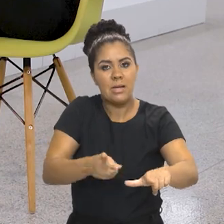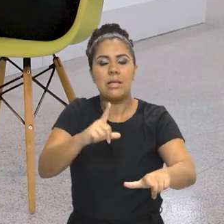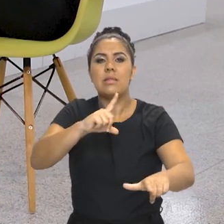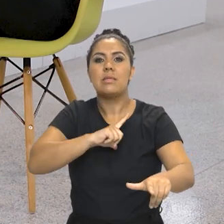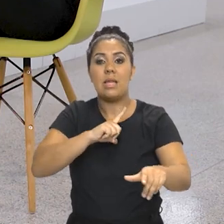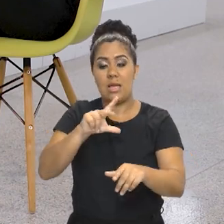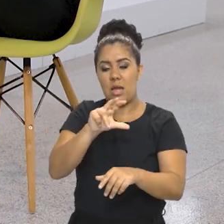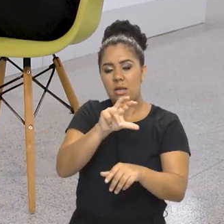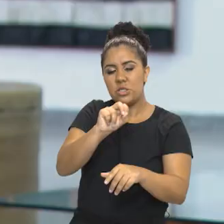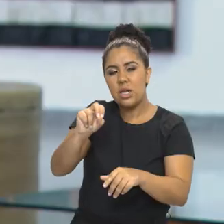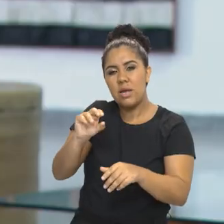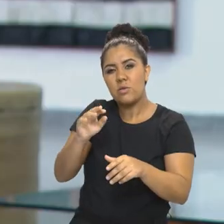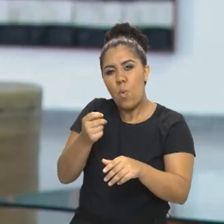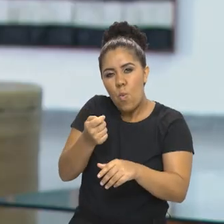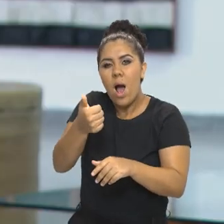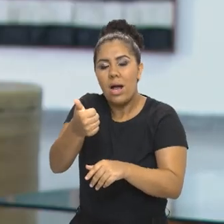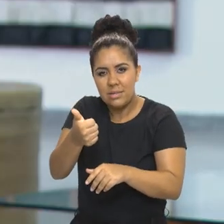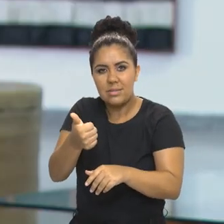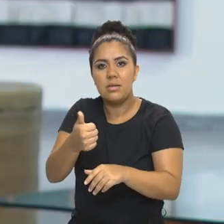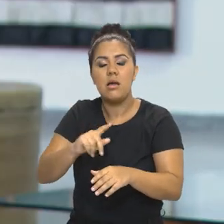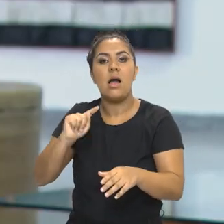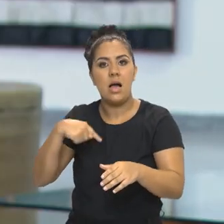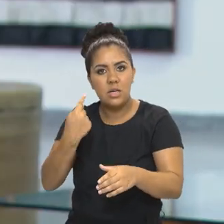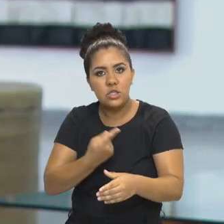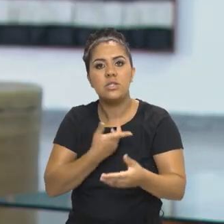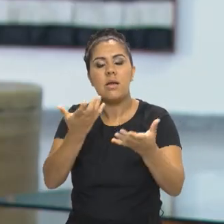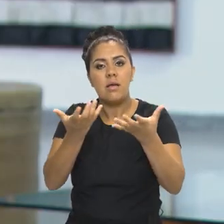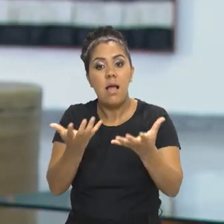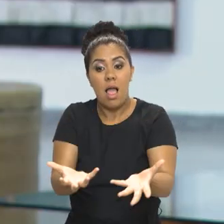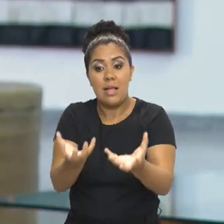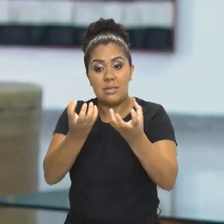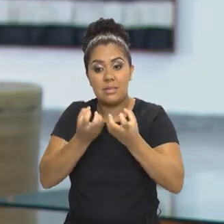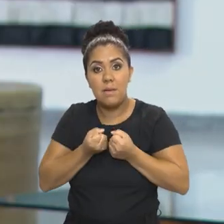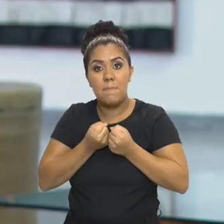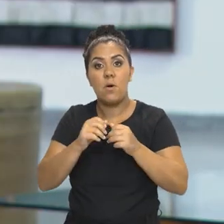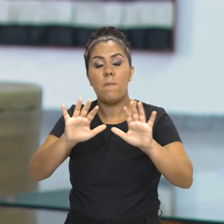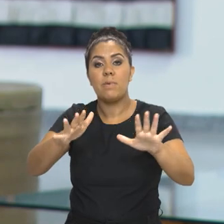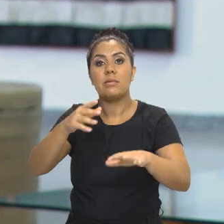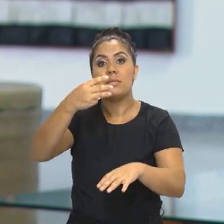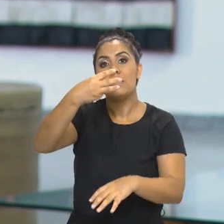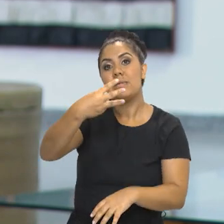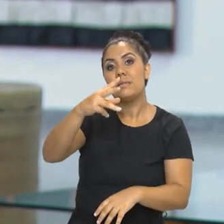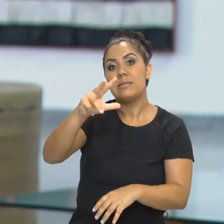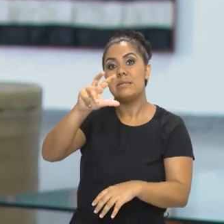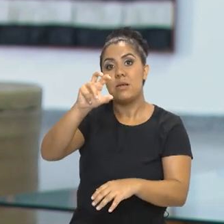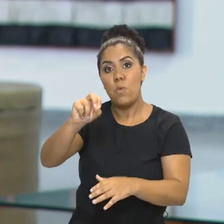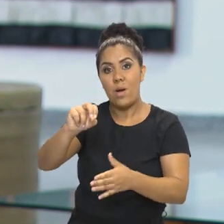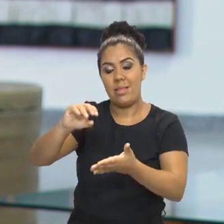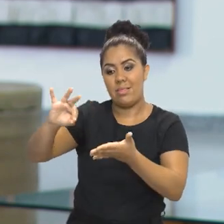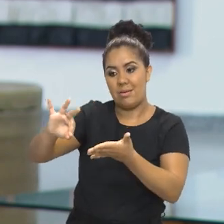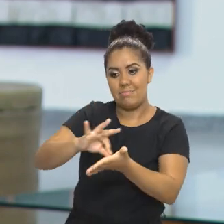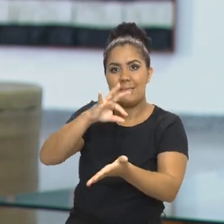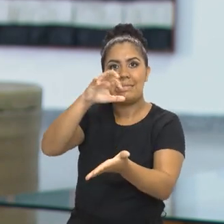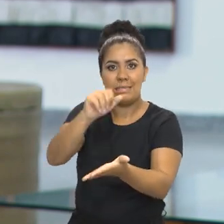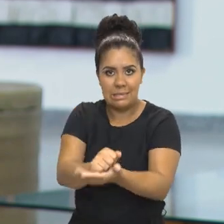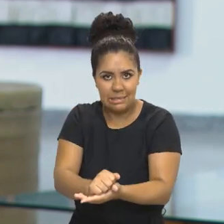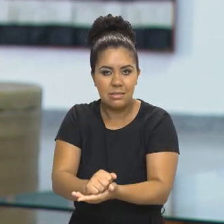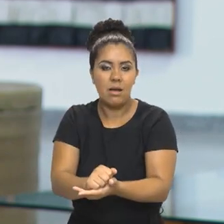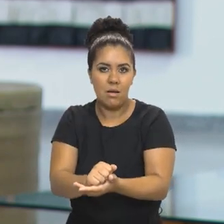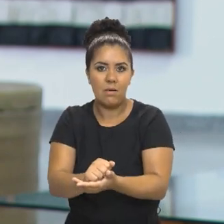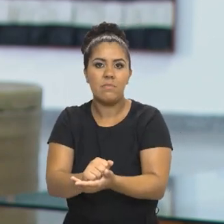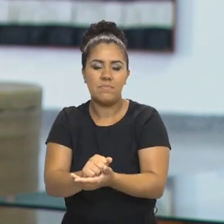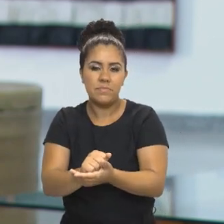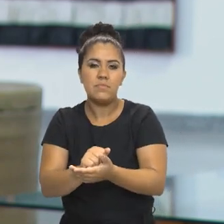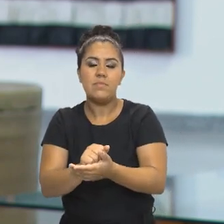quase 500 foi para possibilitar a inscrição nesse edital e nós recebemos 350 inscrições, né, um pouquinho